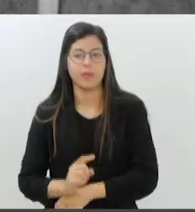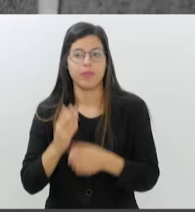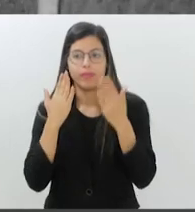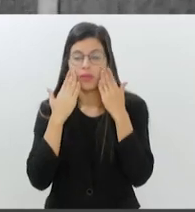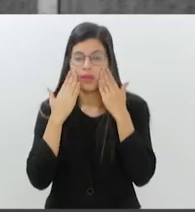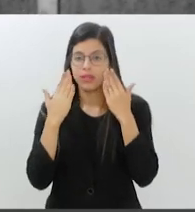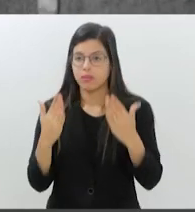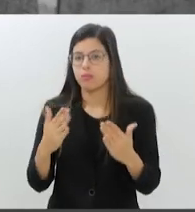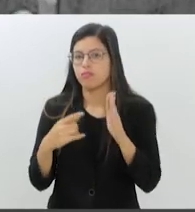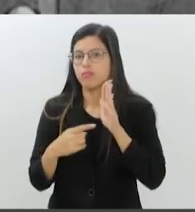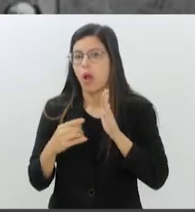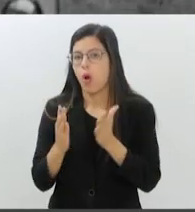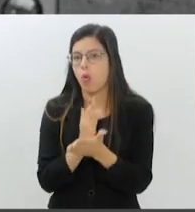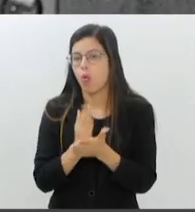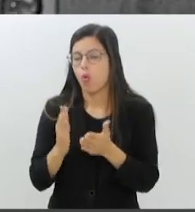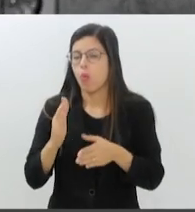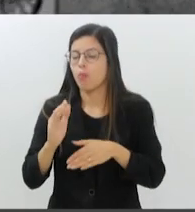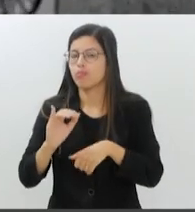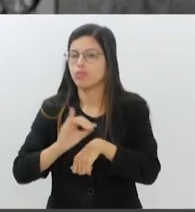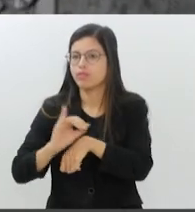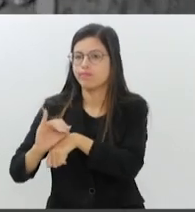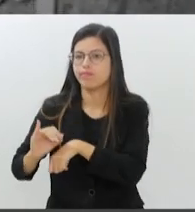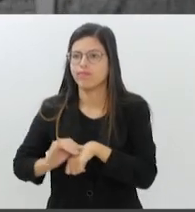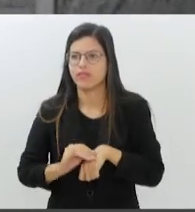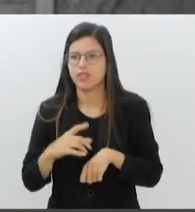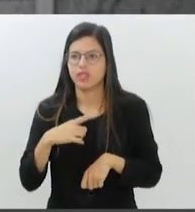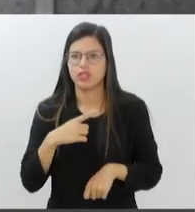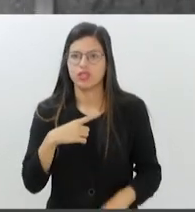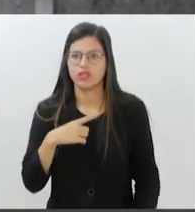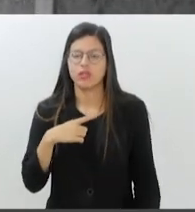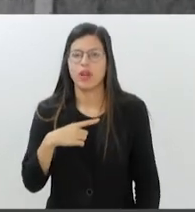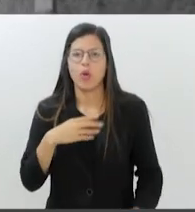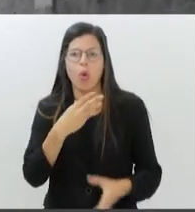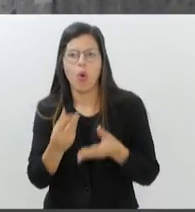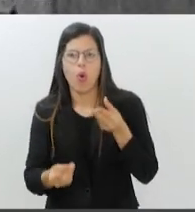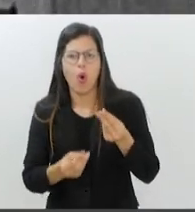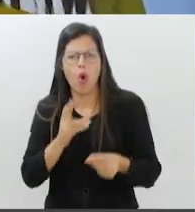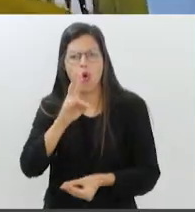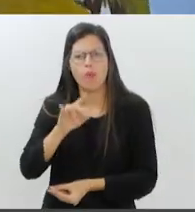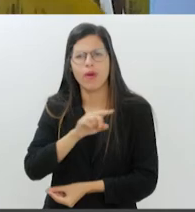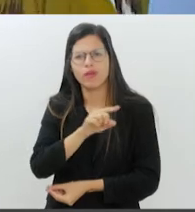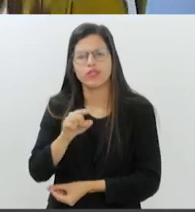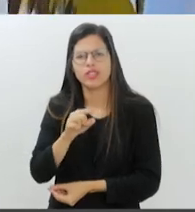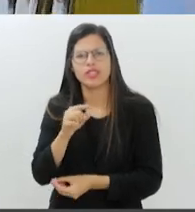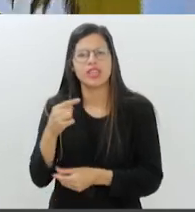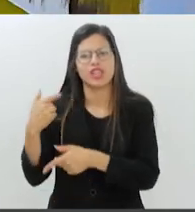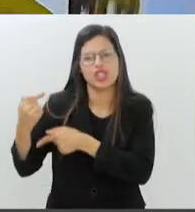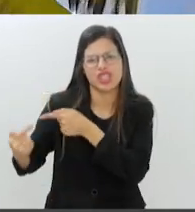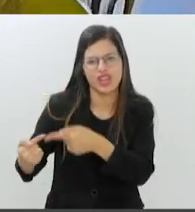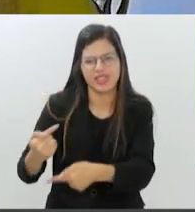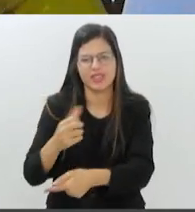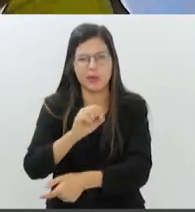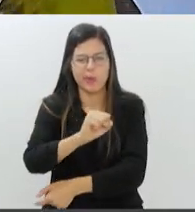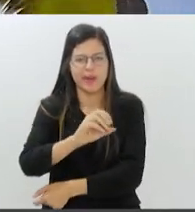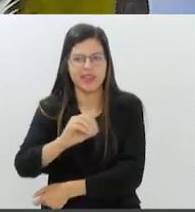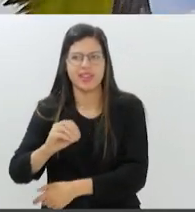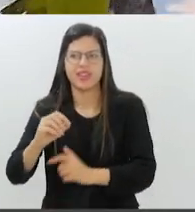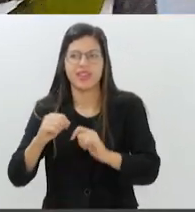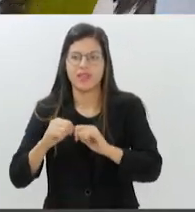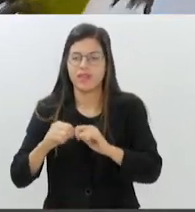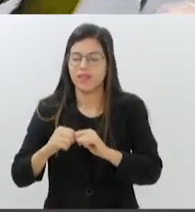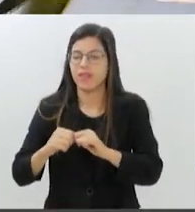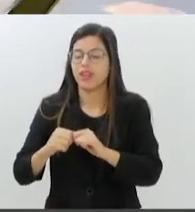algumas obras que estiveram na icônica mostra Como Vai Você, Geração 80, realizada no Parque Lagem em